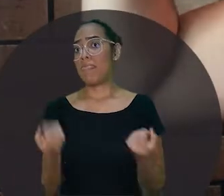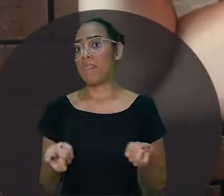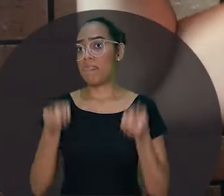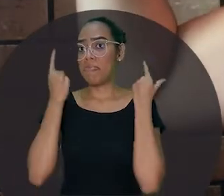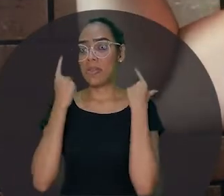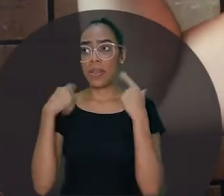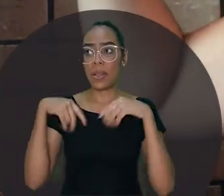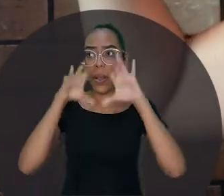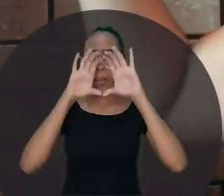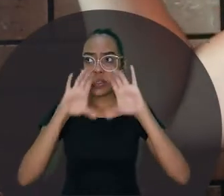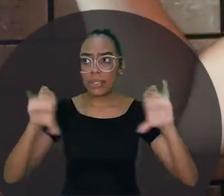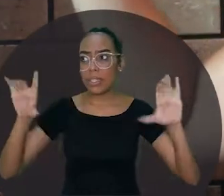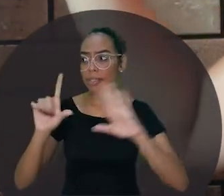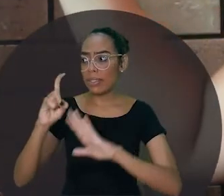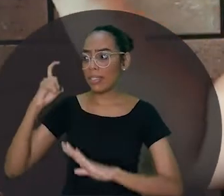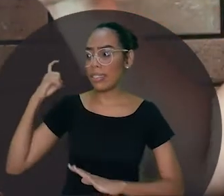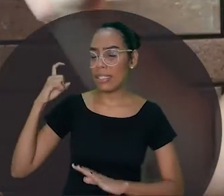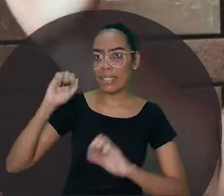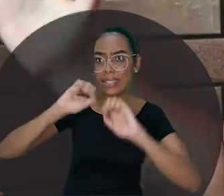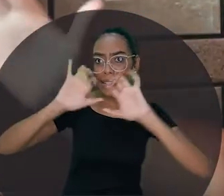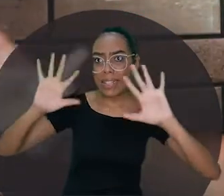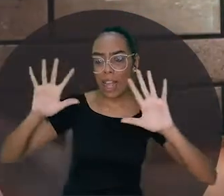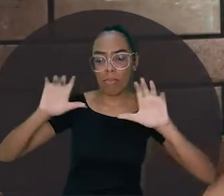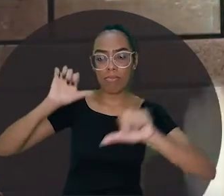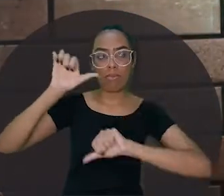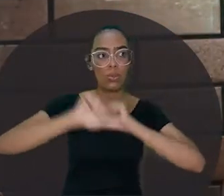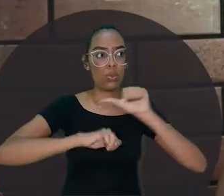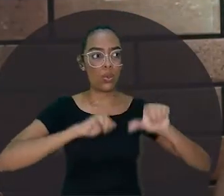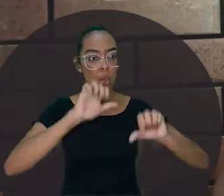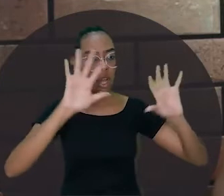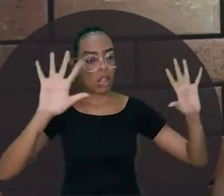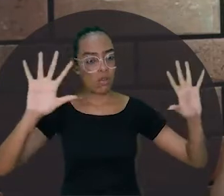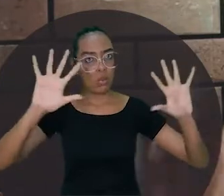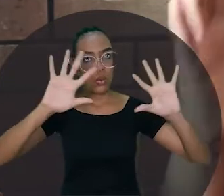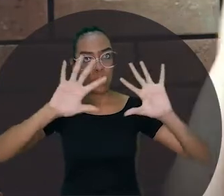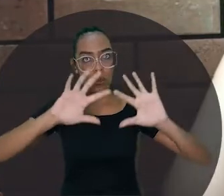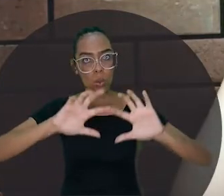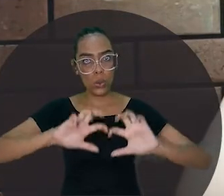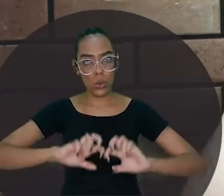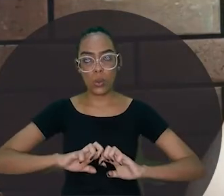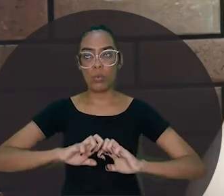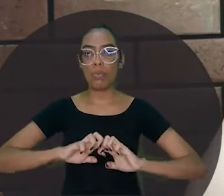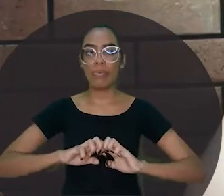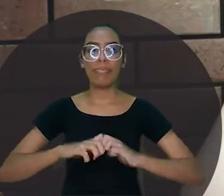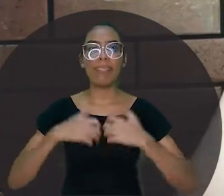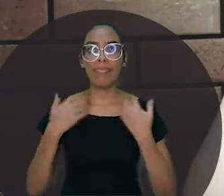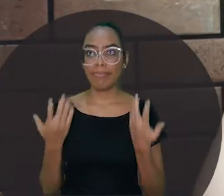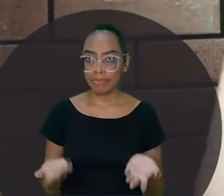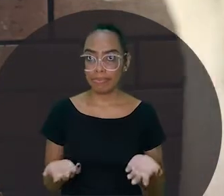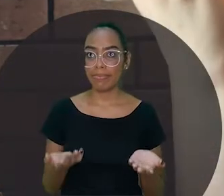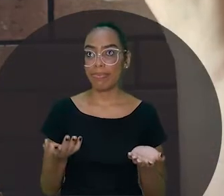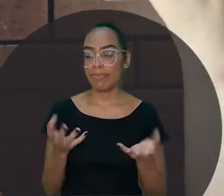de repente, aquele céu que estava clarinho, clarinho, foi ficando todo escuro. E a moça percebeu